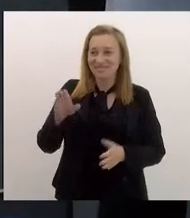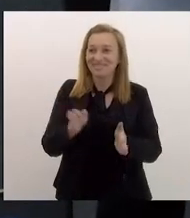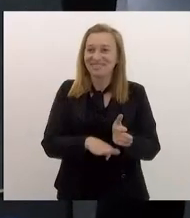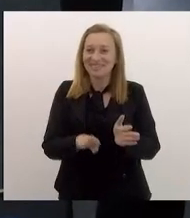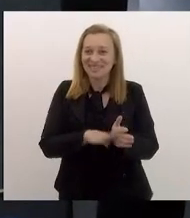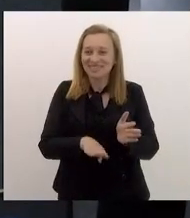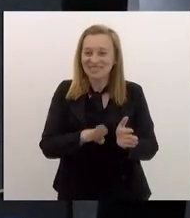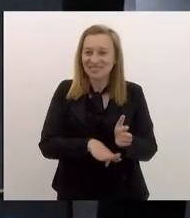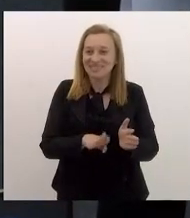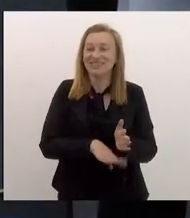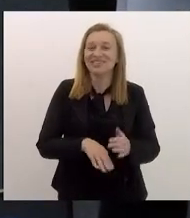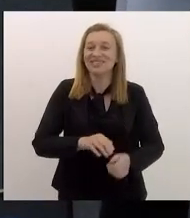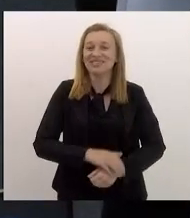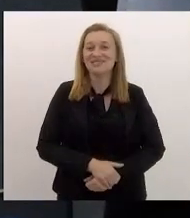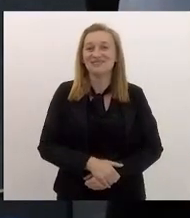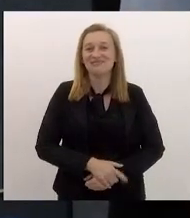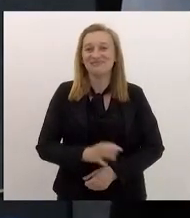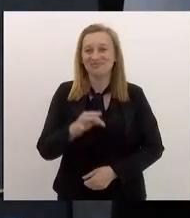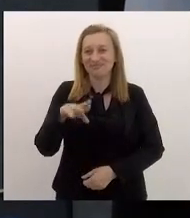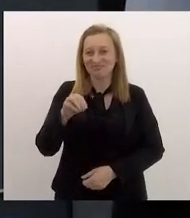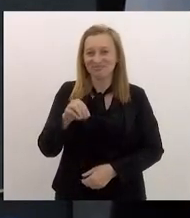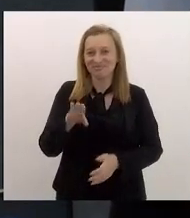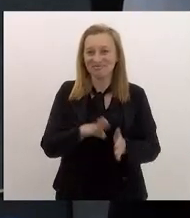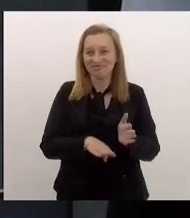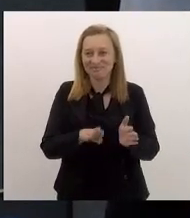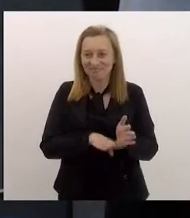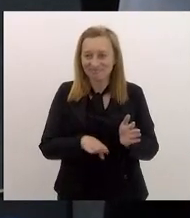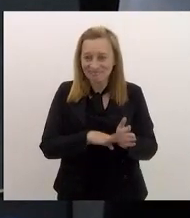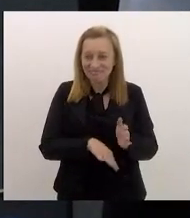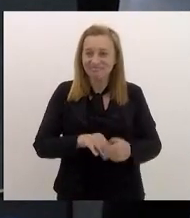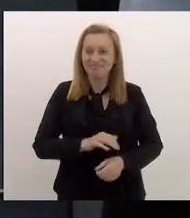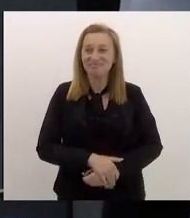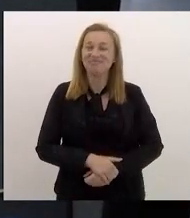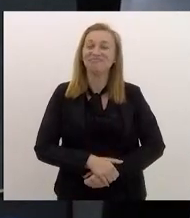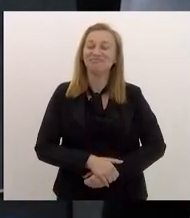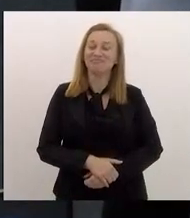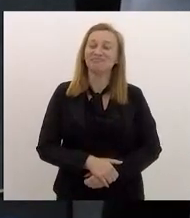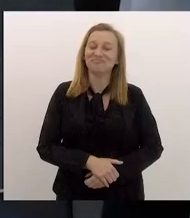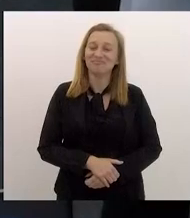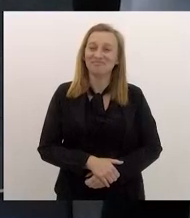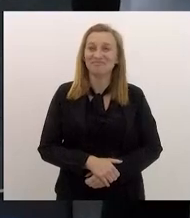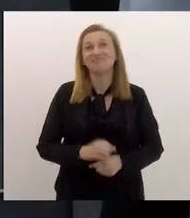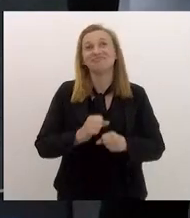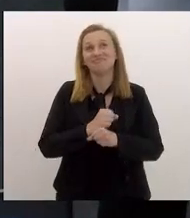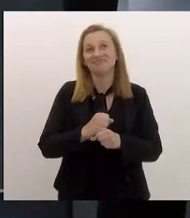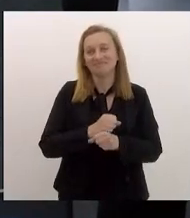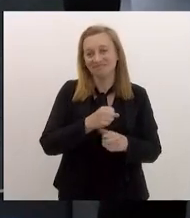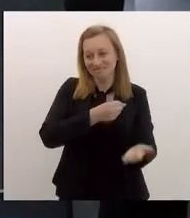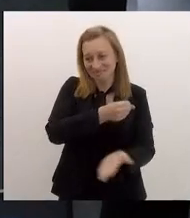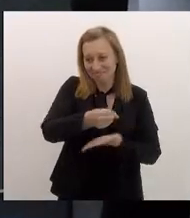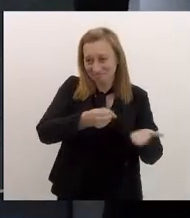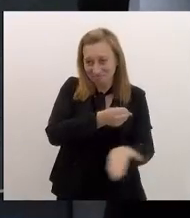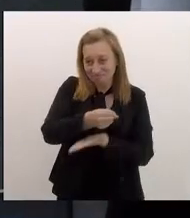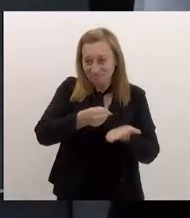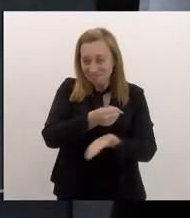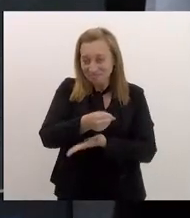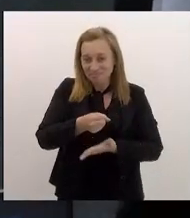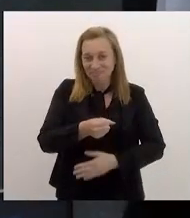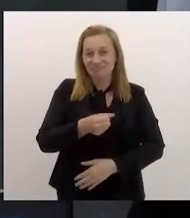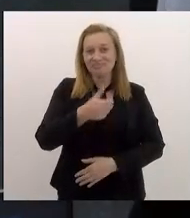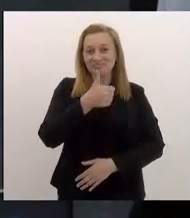E no teto de gastos ficou anuído que o ano-base será